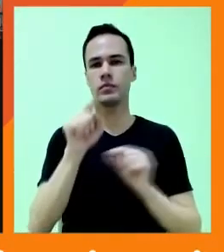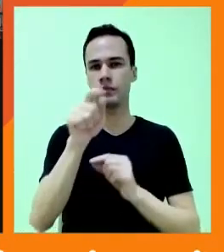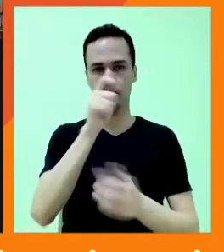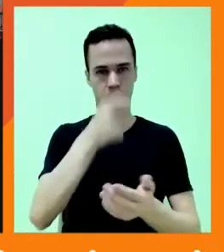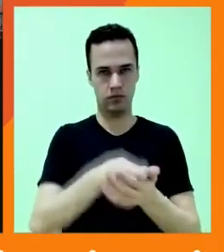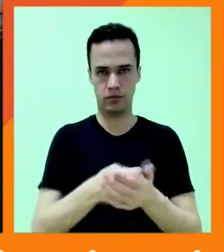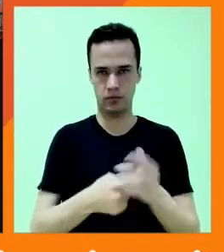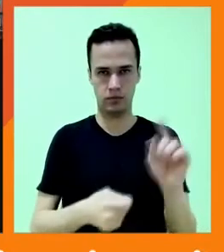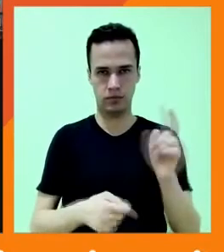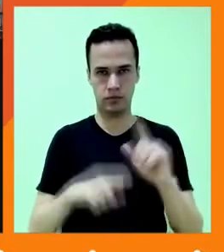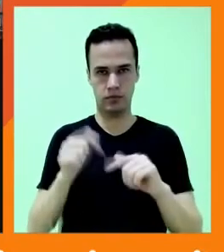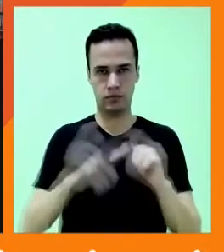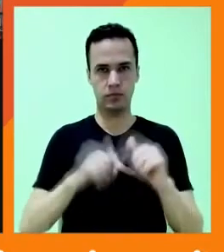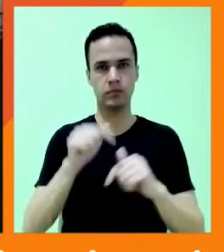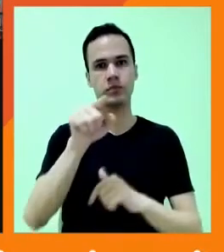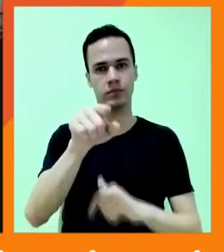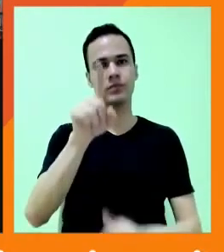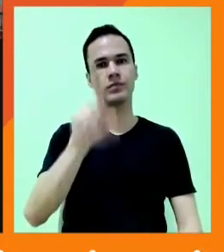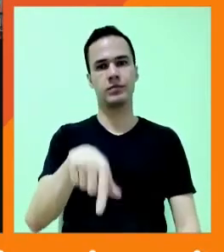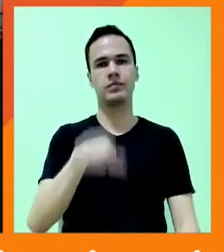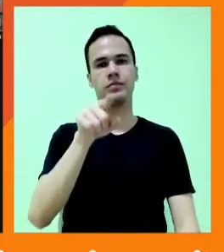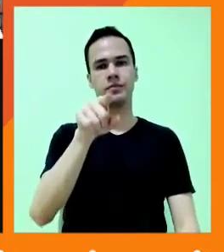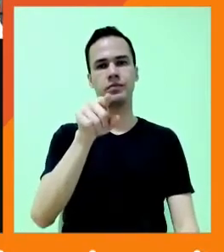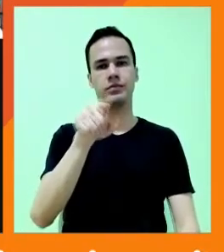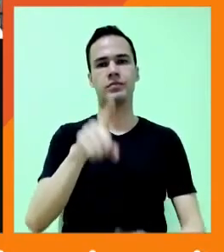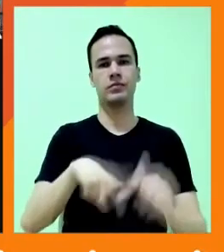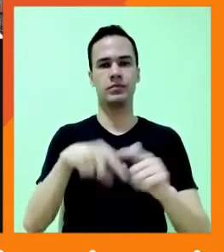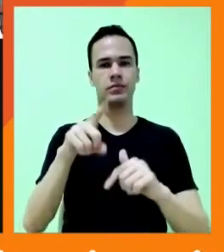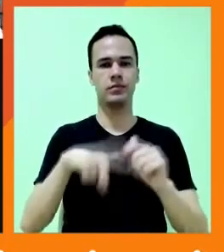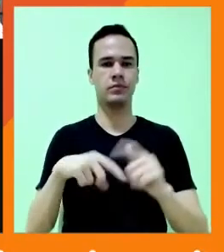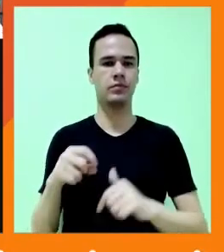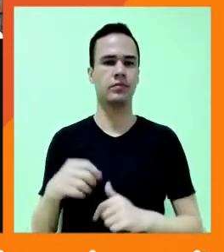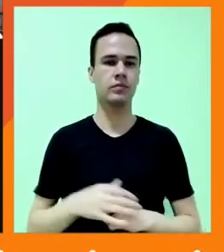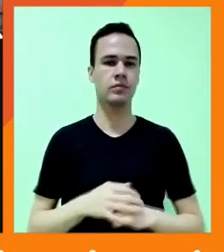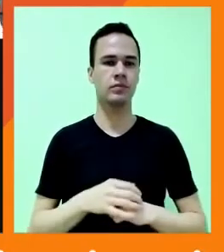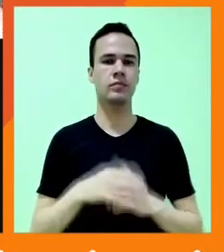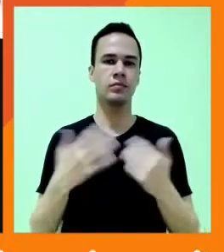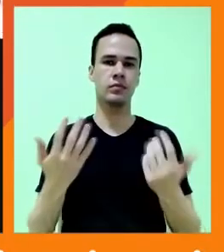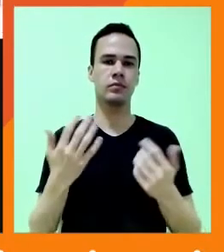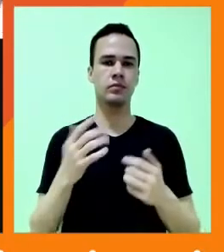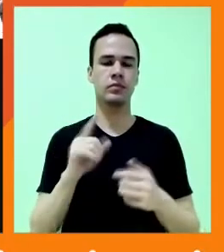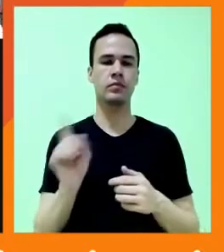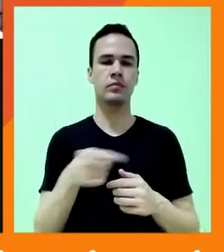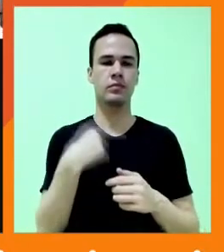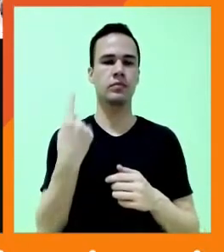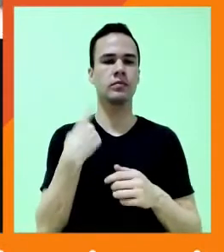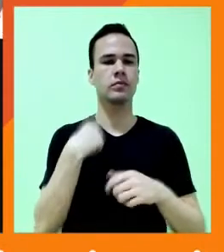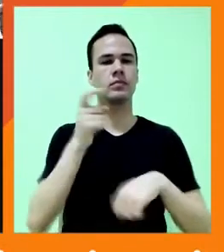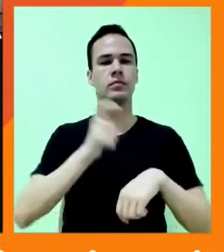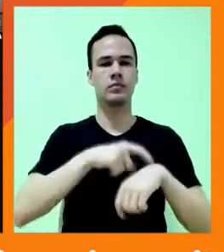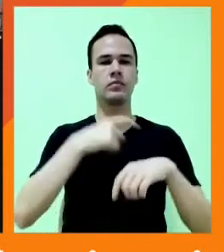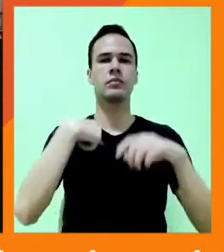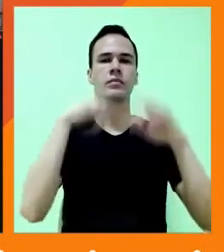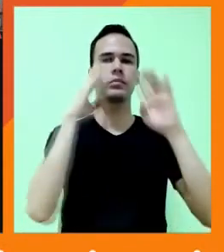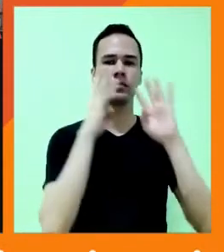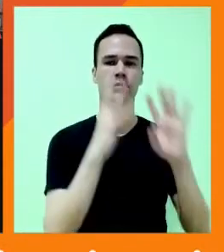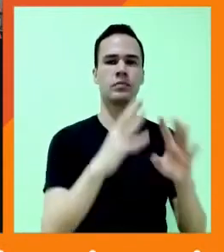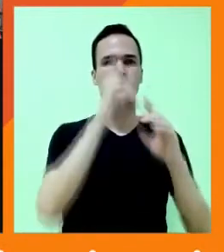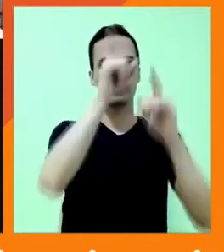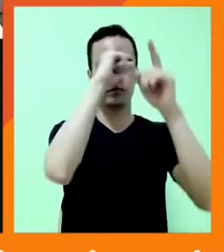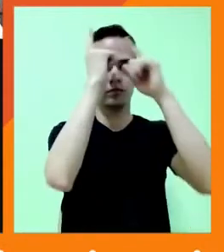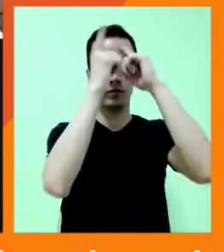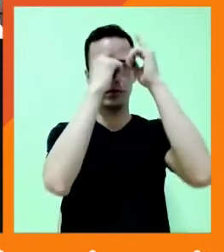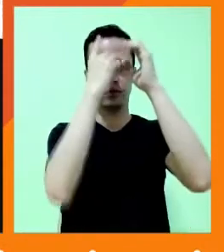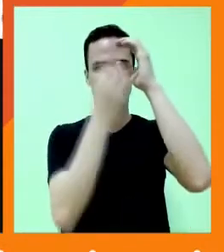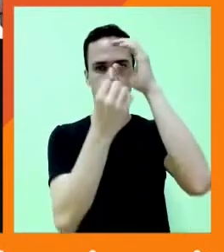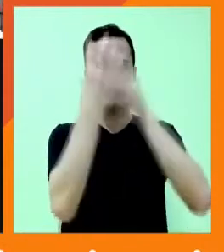você é o produto. Então, a gente está ali dando o nosso tempo, nossa atenção, nossa criatividade. A